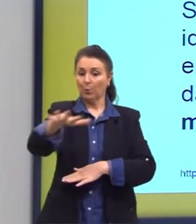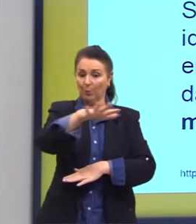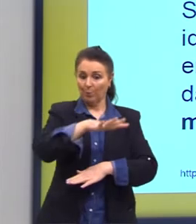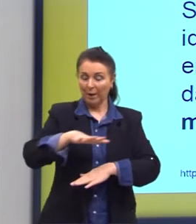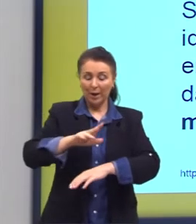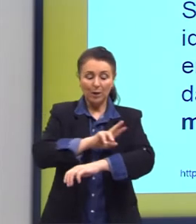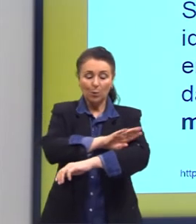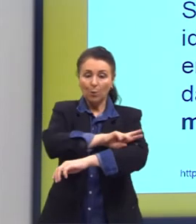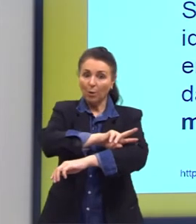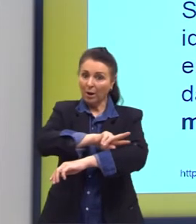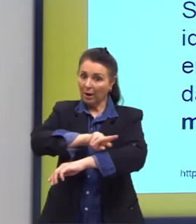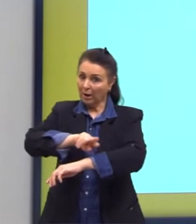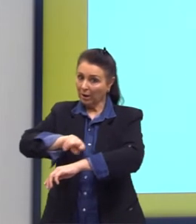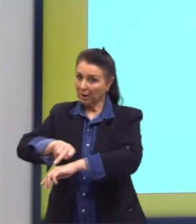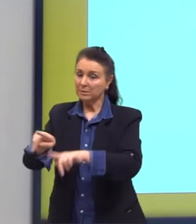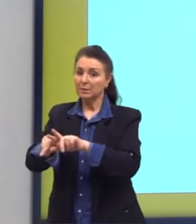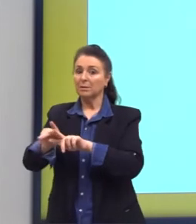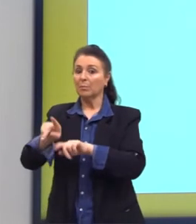a pessoa está vivendo.